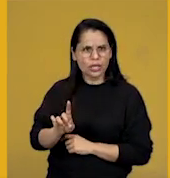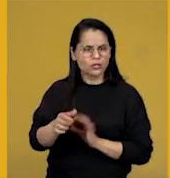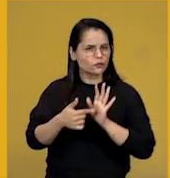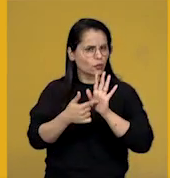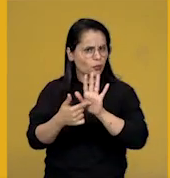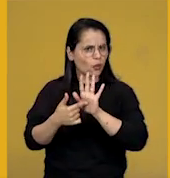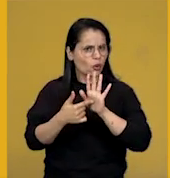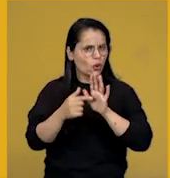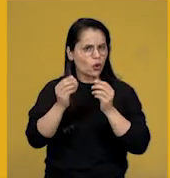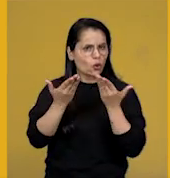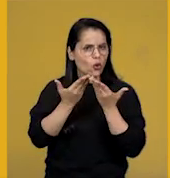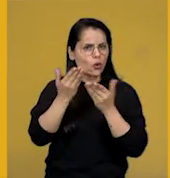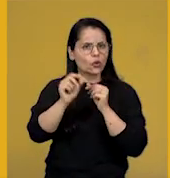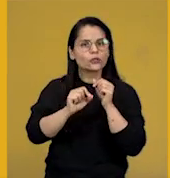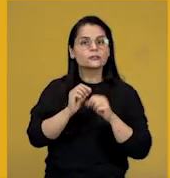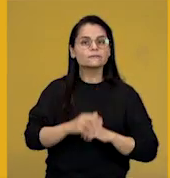aqui,